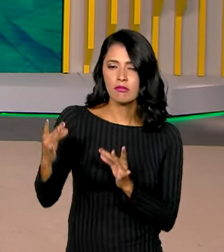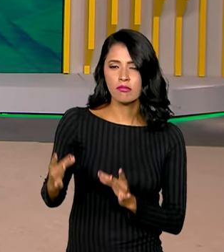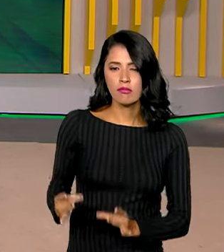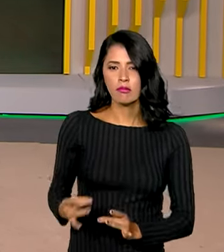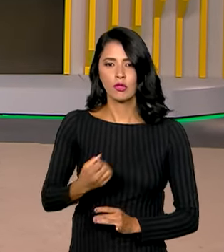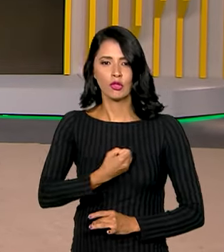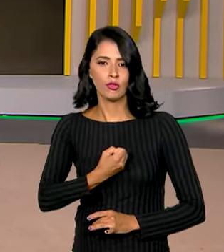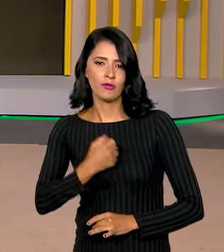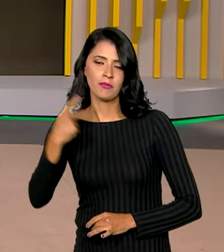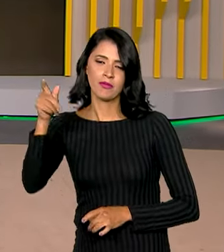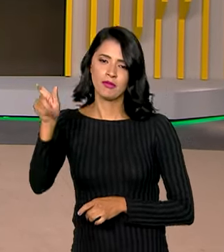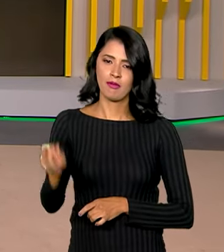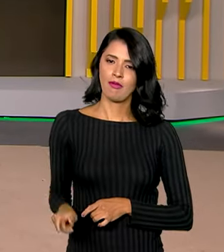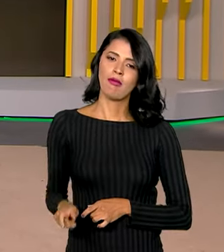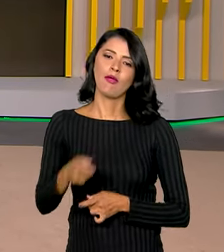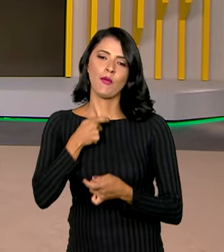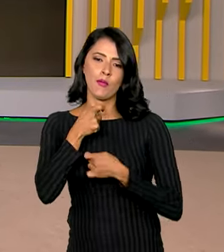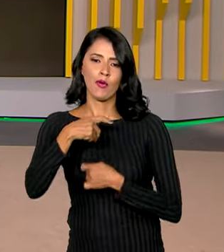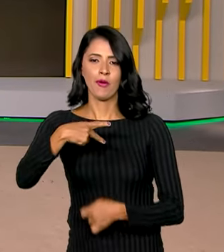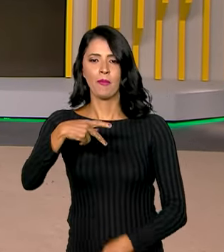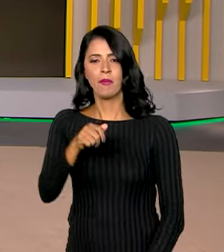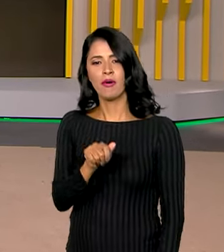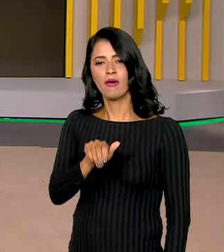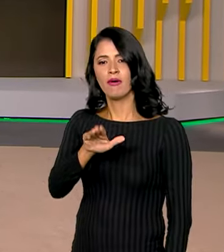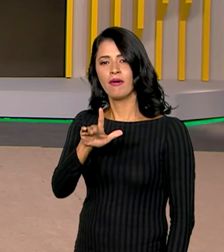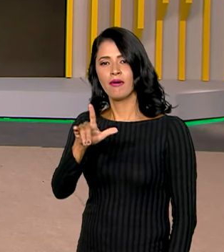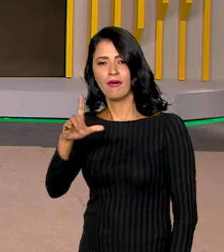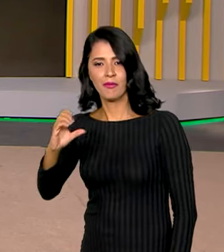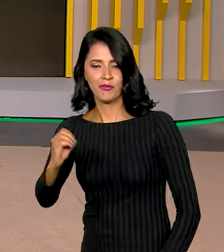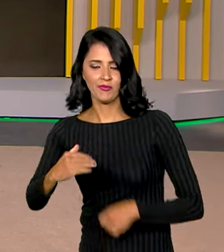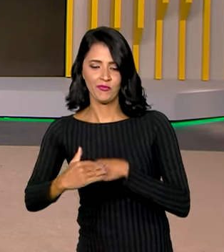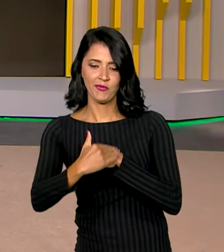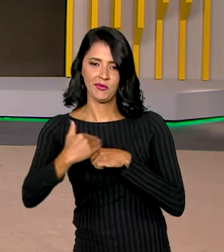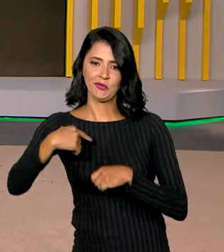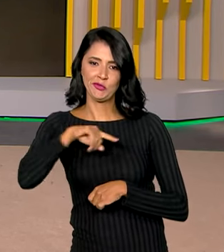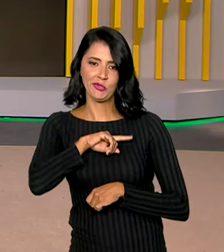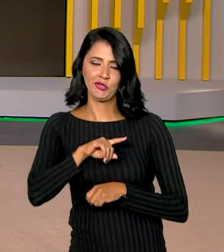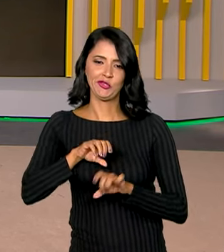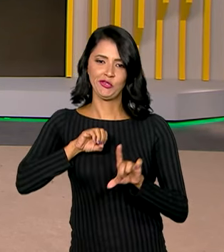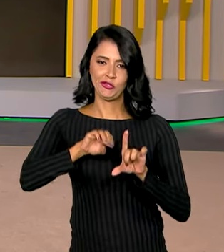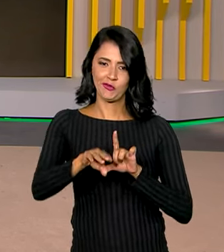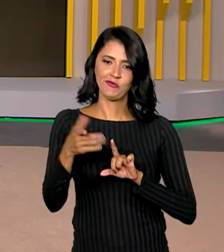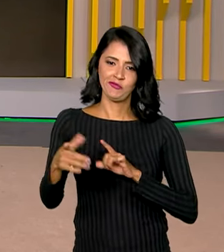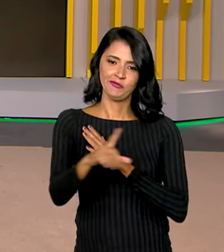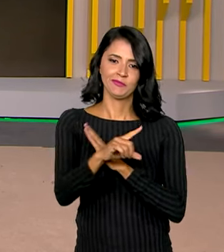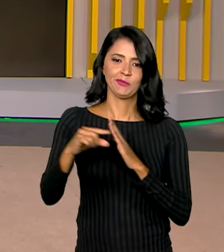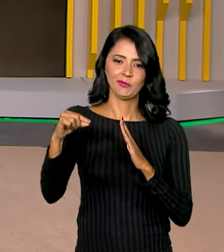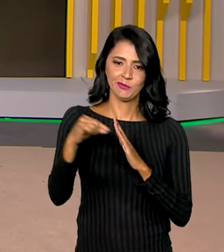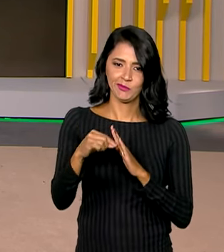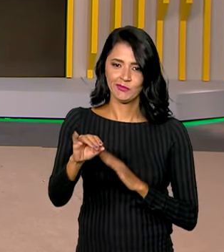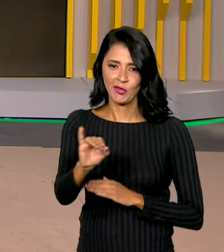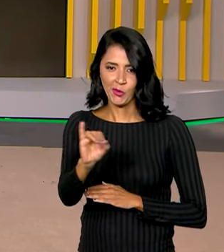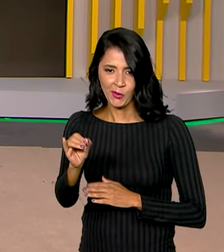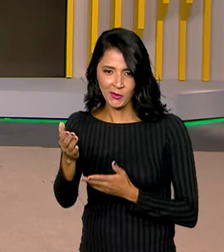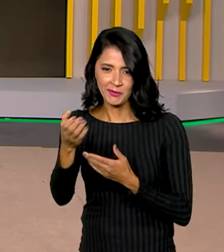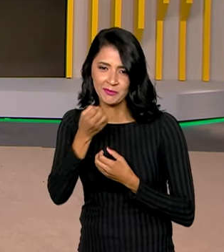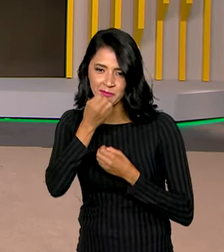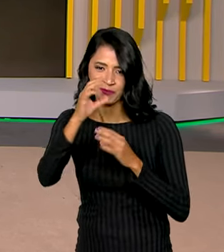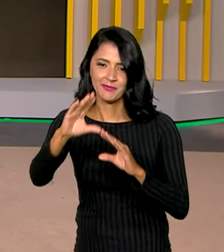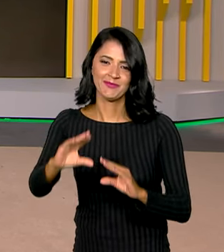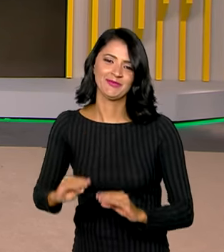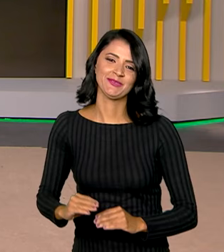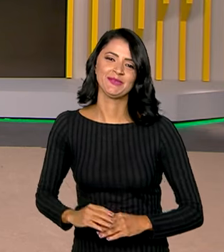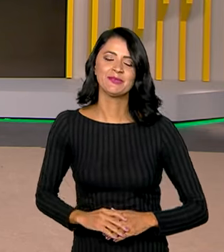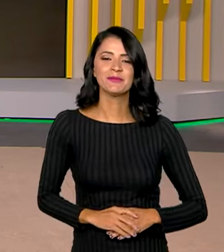esses números é o repórter Pablo Mundim, que fala agora com a gente ao vivo, direto do Palácio do Planalto. Olá, Pablo, boa noite